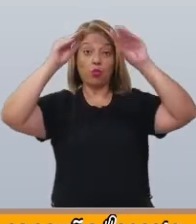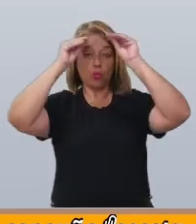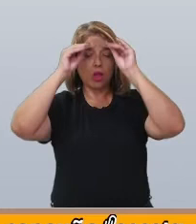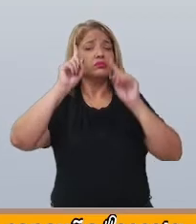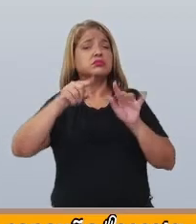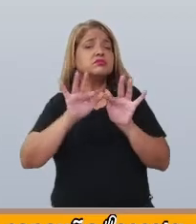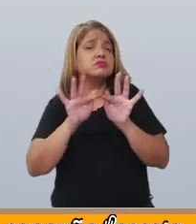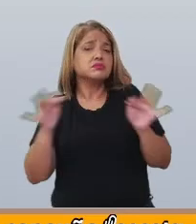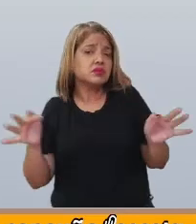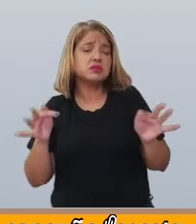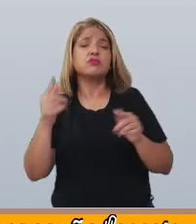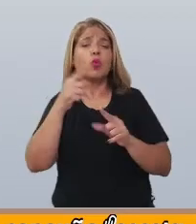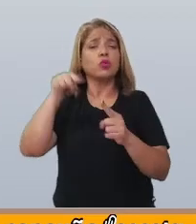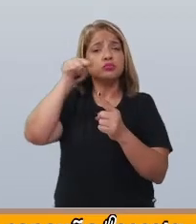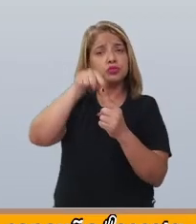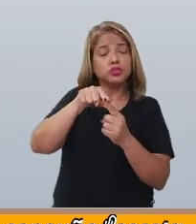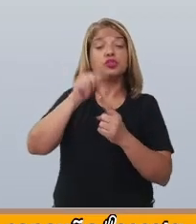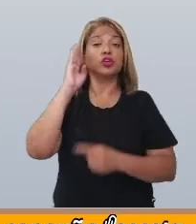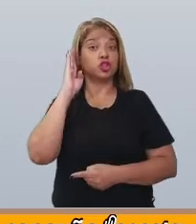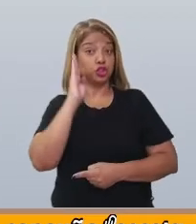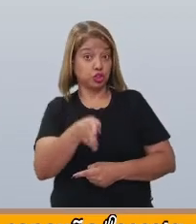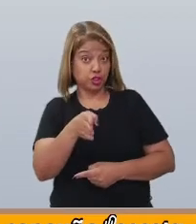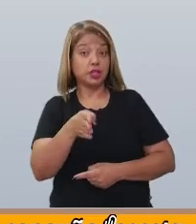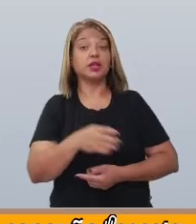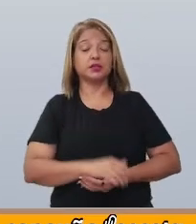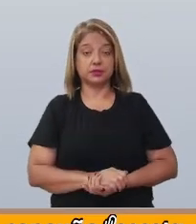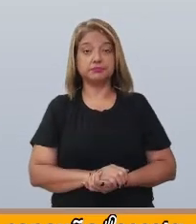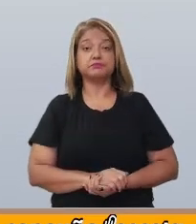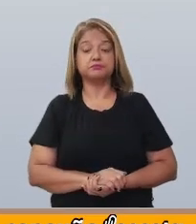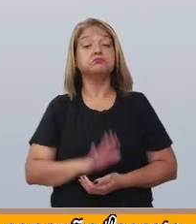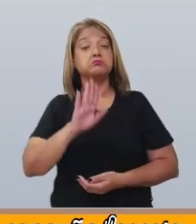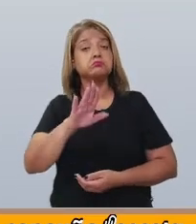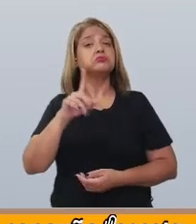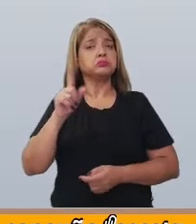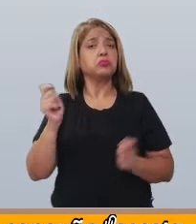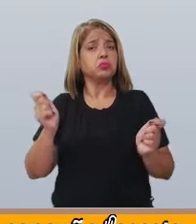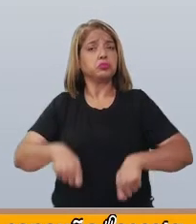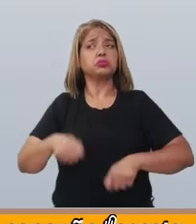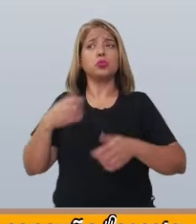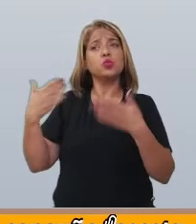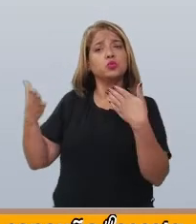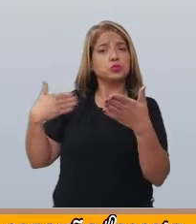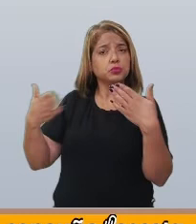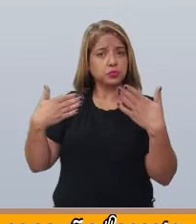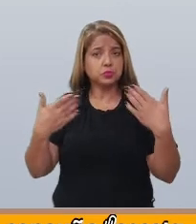simples, objetiva e direta e pode haver diálogos.